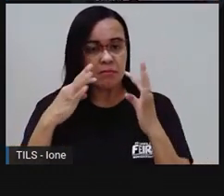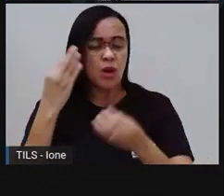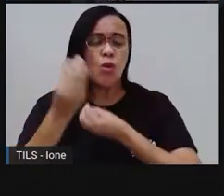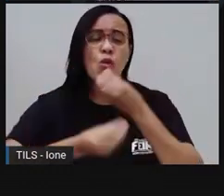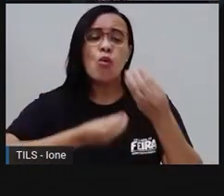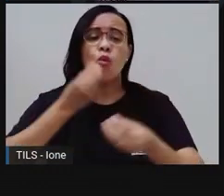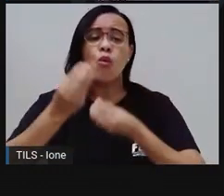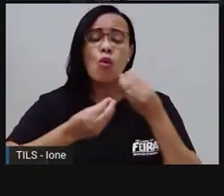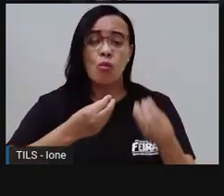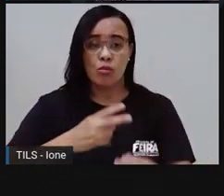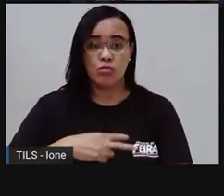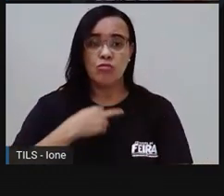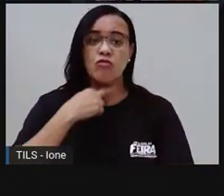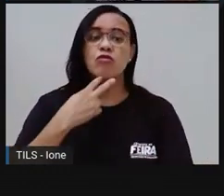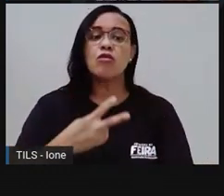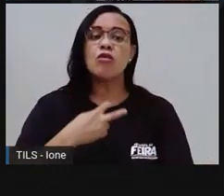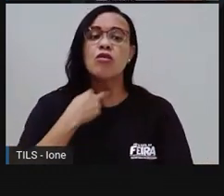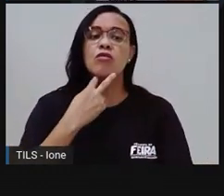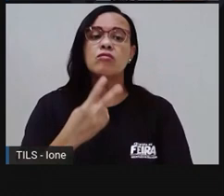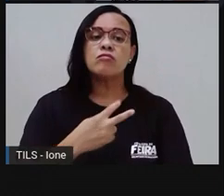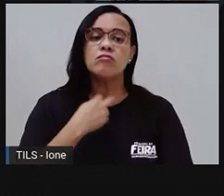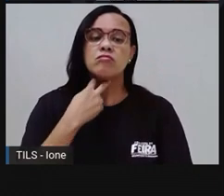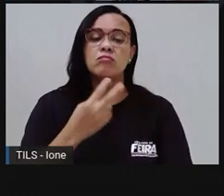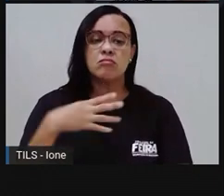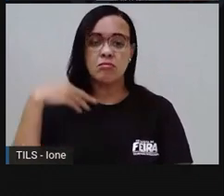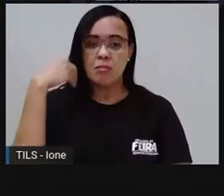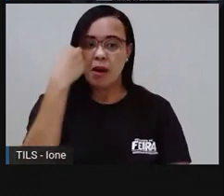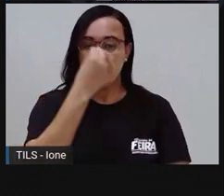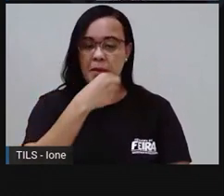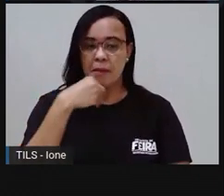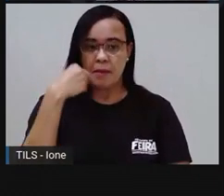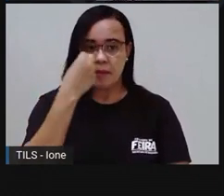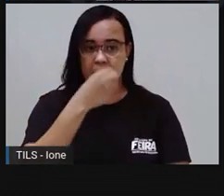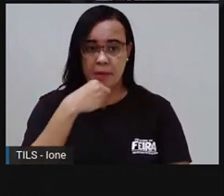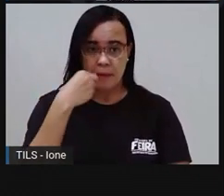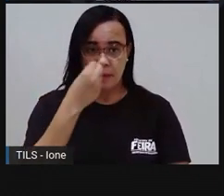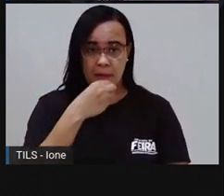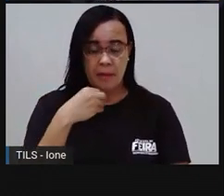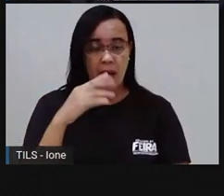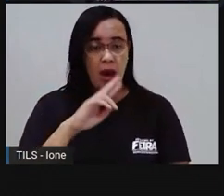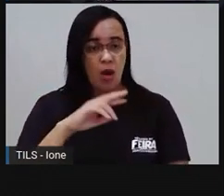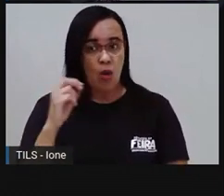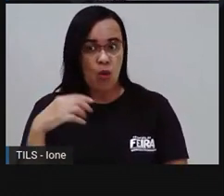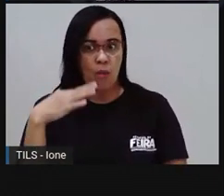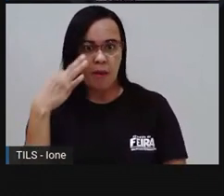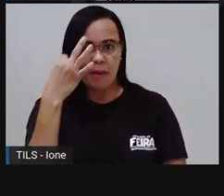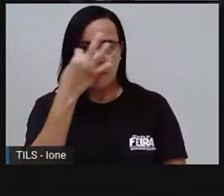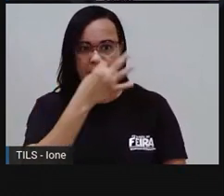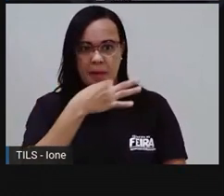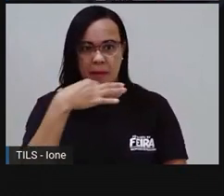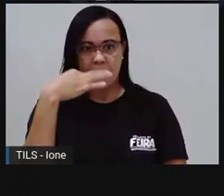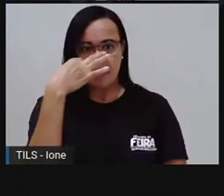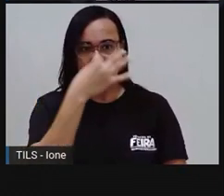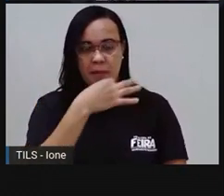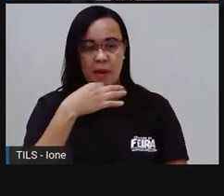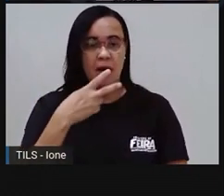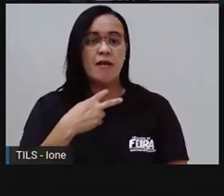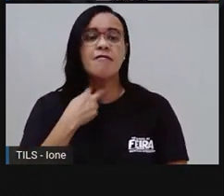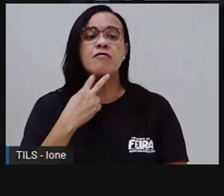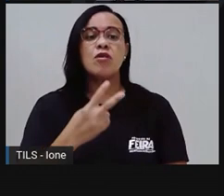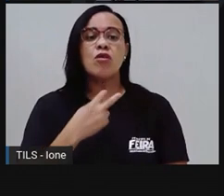O é isso, Pró? entonação na forma como nós estamos falando, colocando a nossa voz, tá?